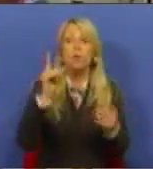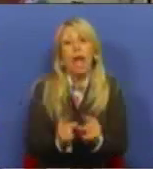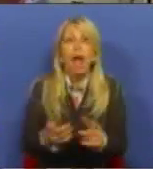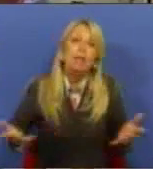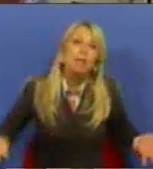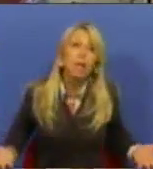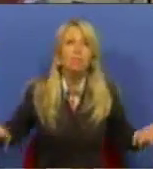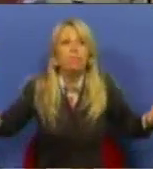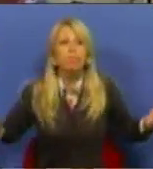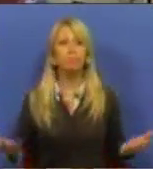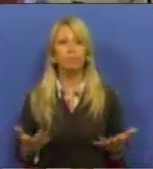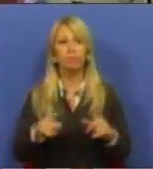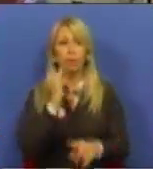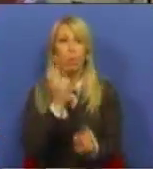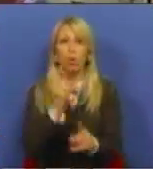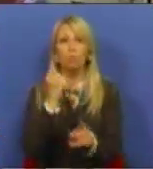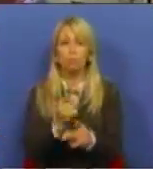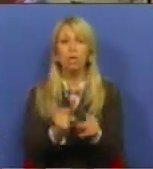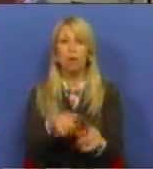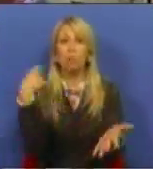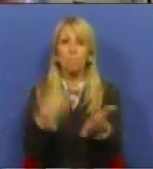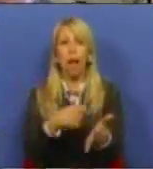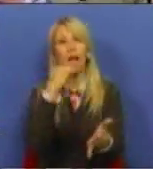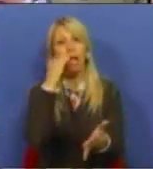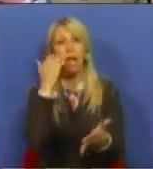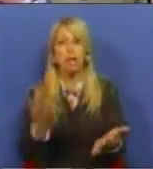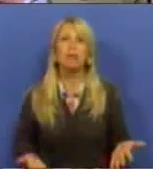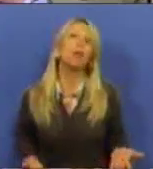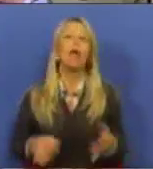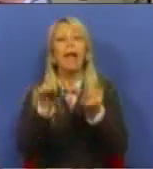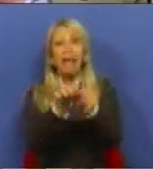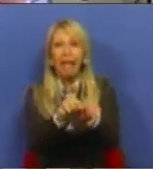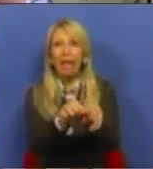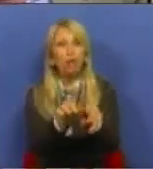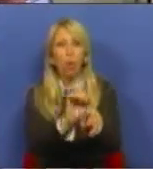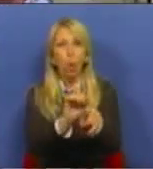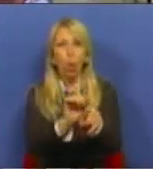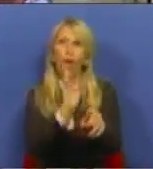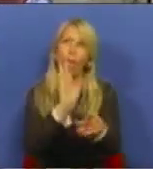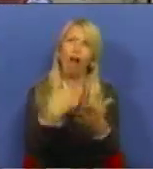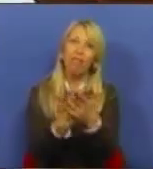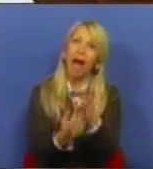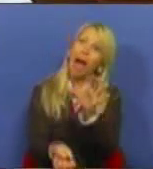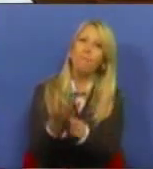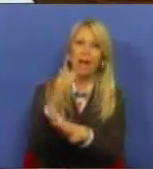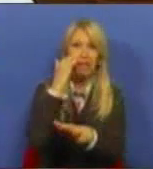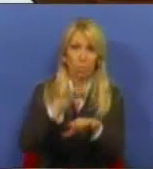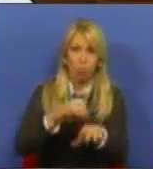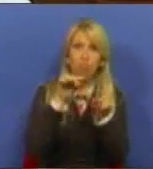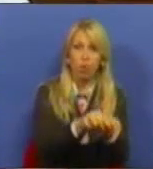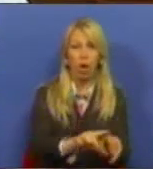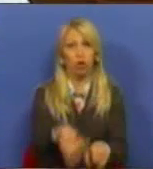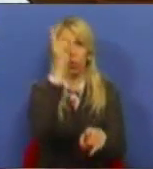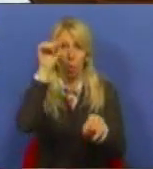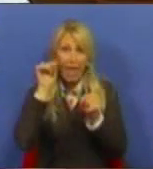De que têm que ser os mesmos a pagar a crise que eles não provocaram. E essa é a grande diferença